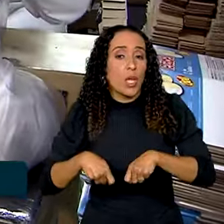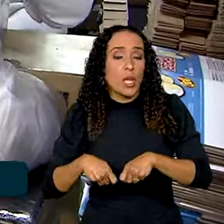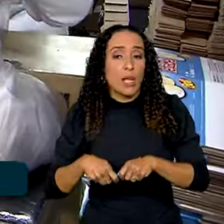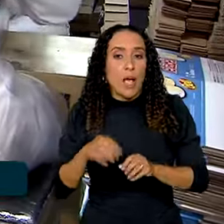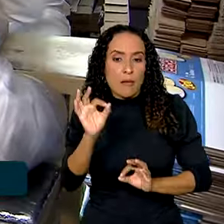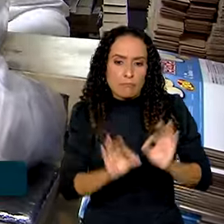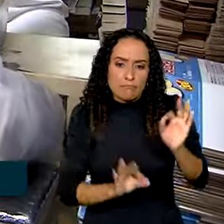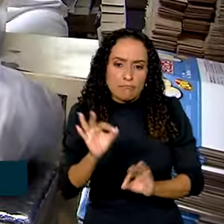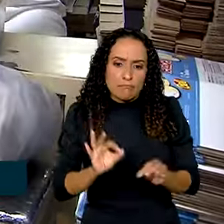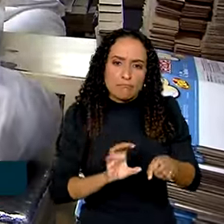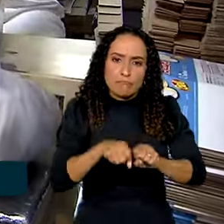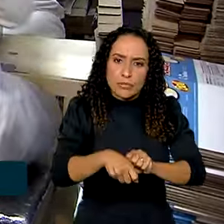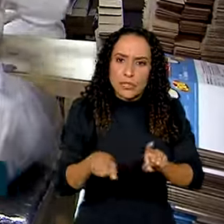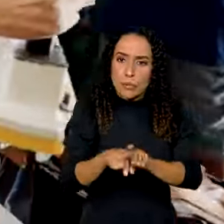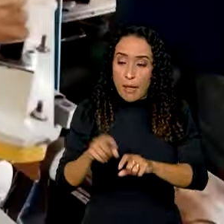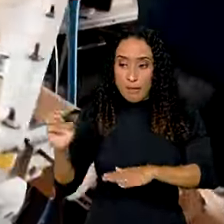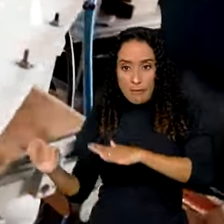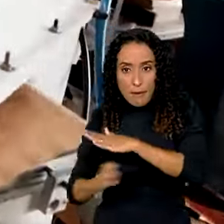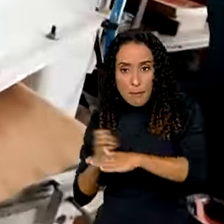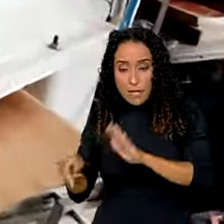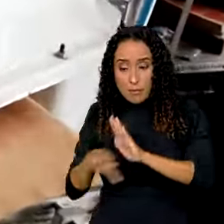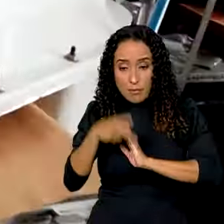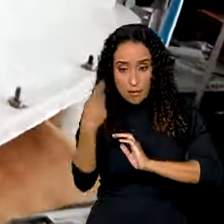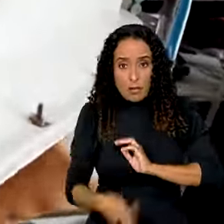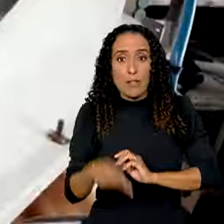a preparação e habilitação das empresas brasileiras para o comércio exterior.